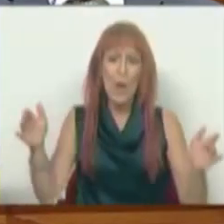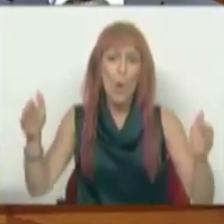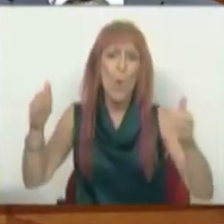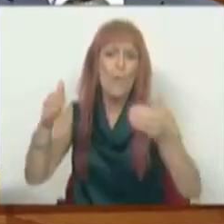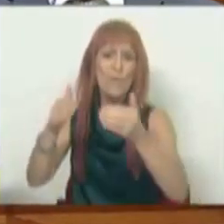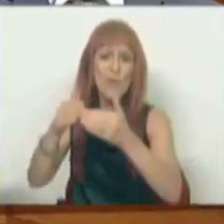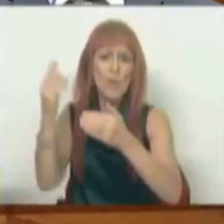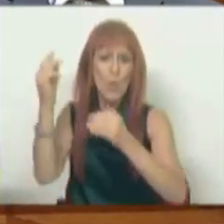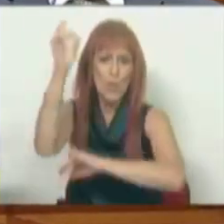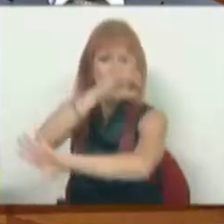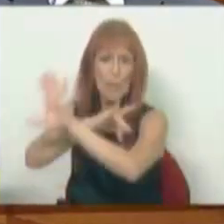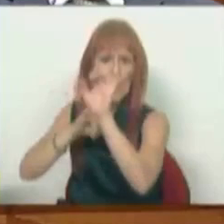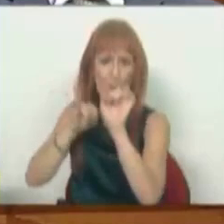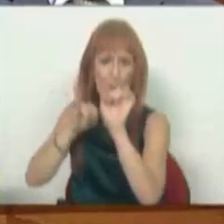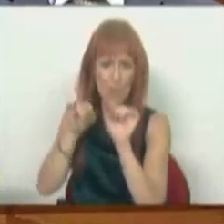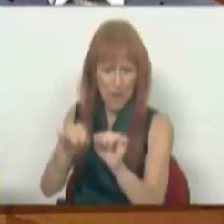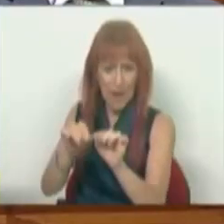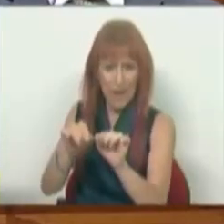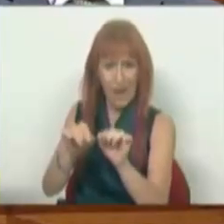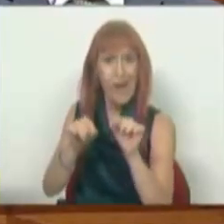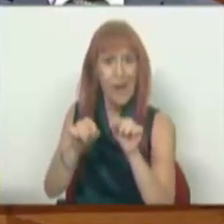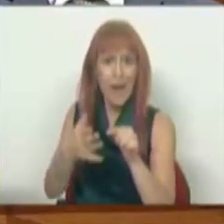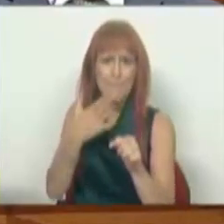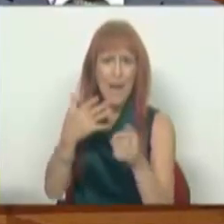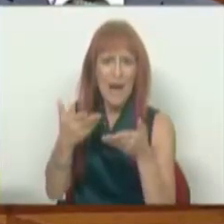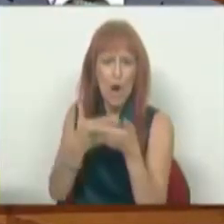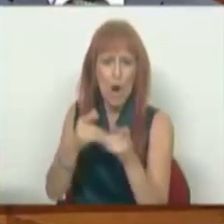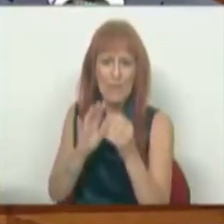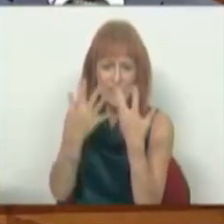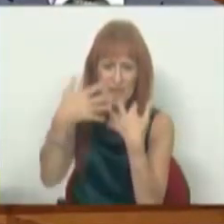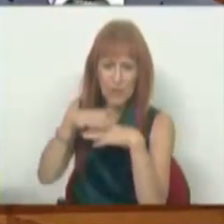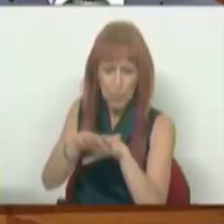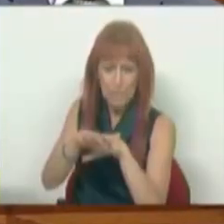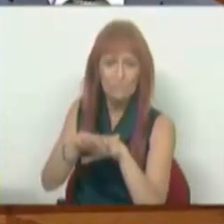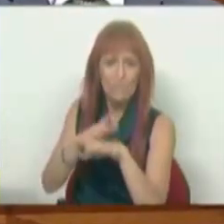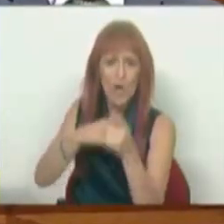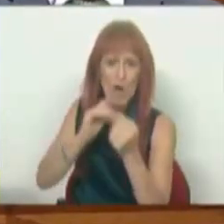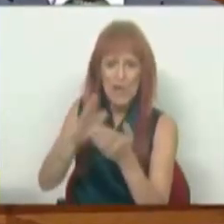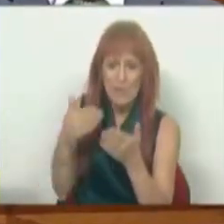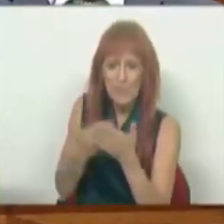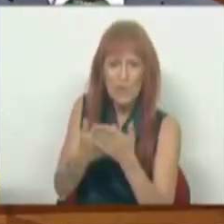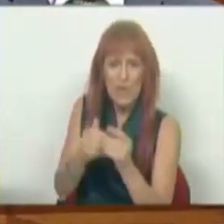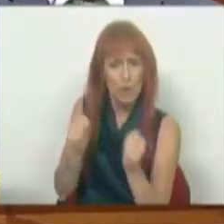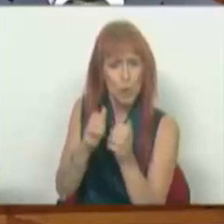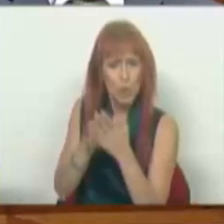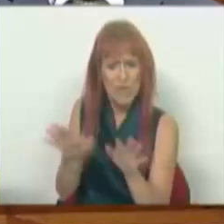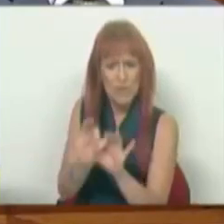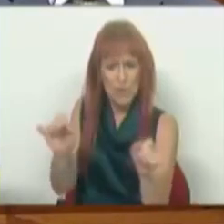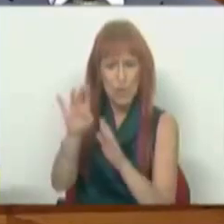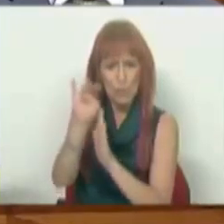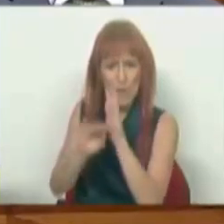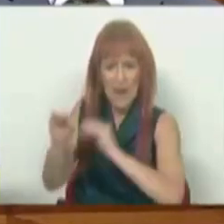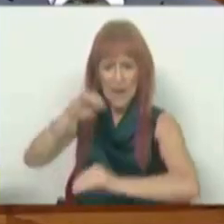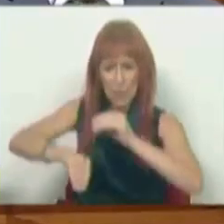com a União Europeia. É nesse cenário macroeconómico integrado que nós apresentámos com toda a seriedade no programa